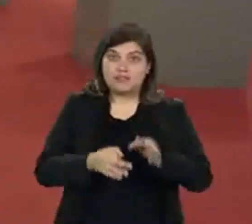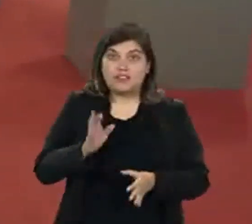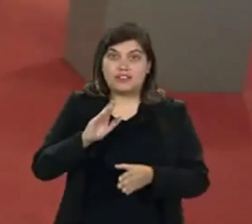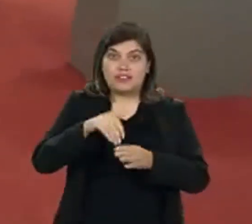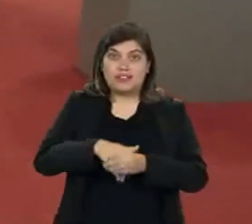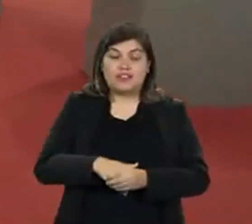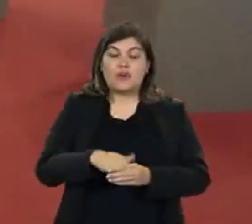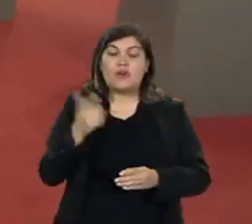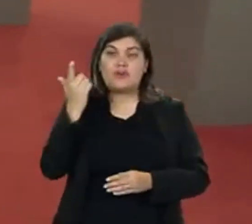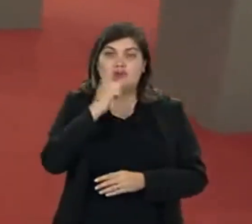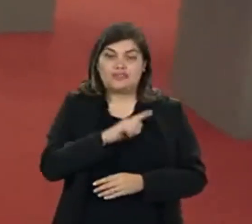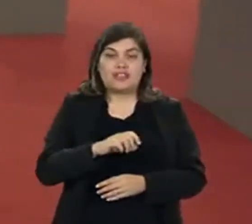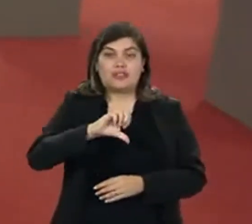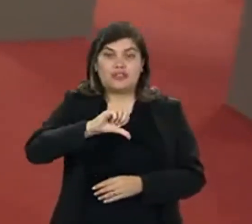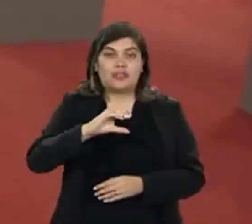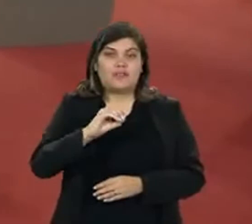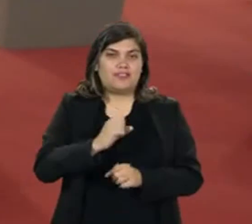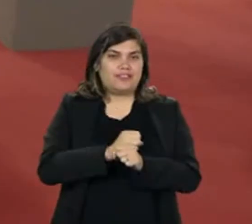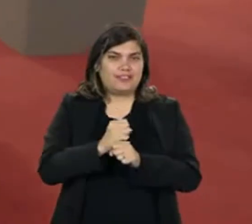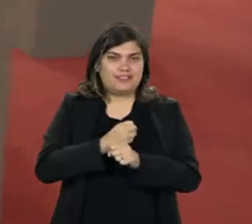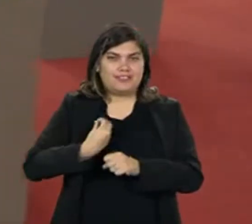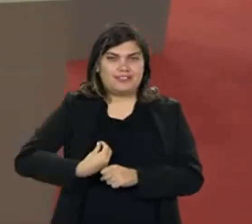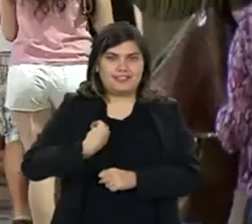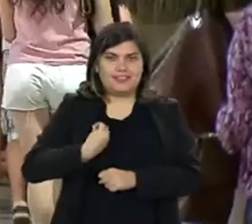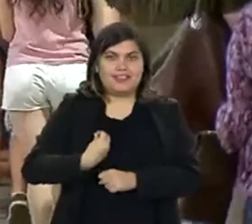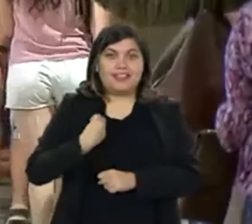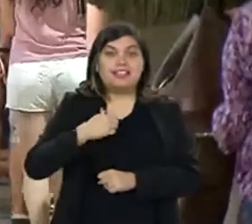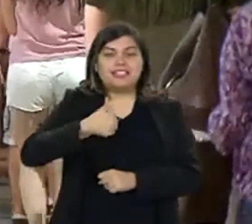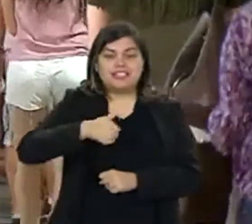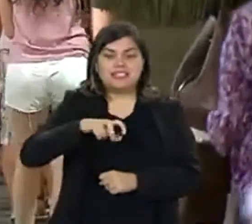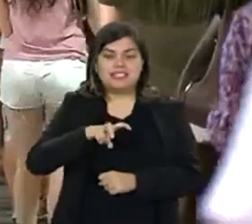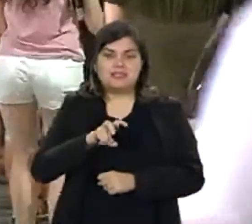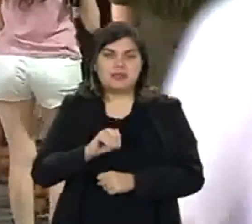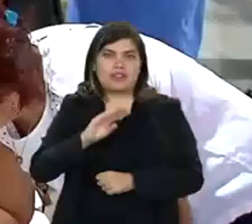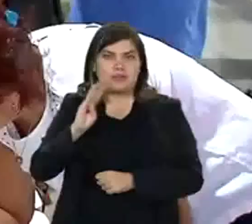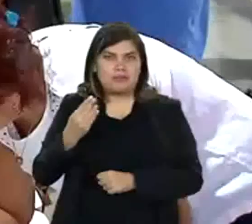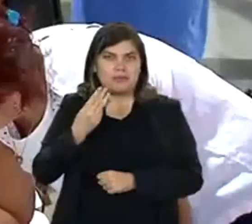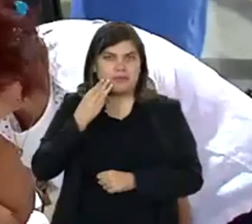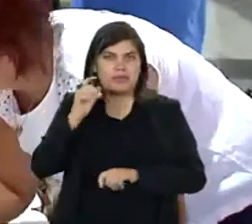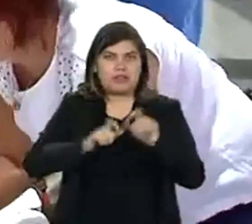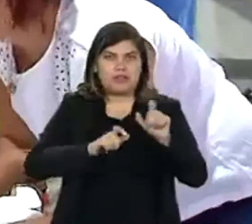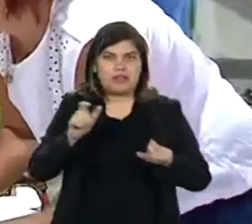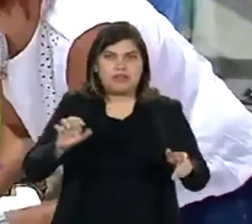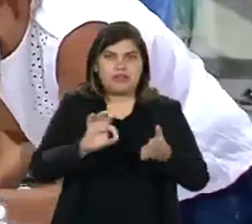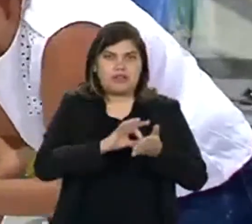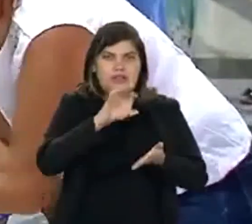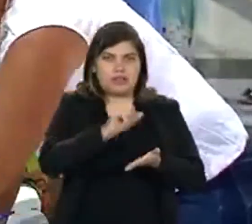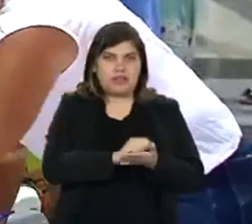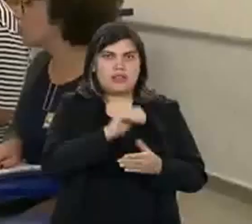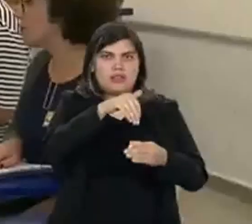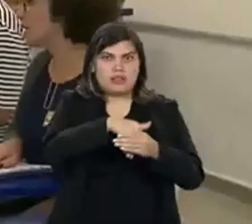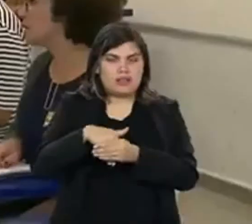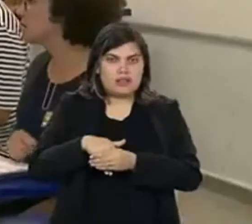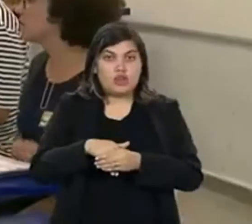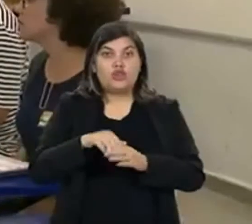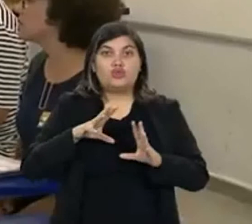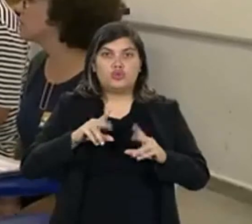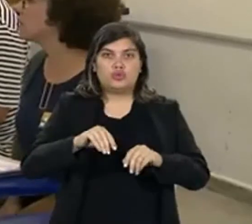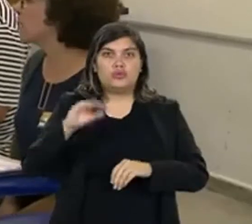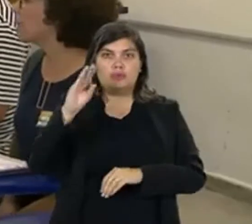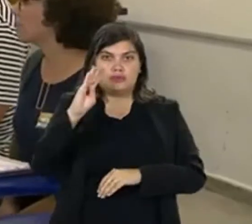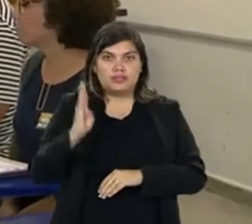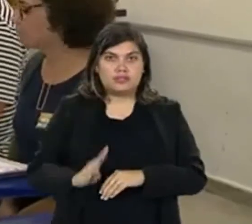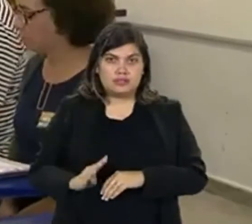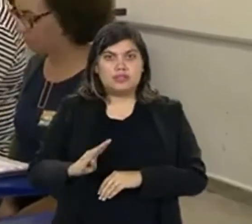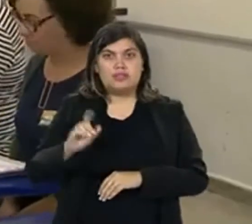A justiça eleitoral chega aos 90 anos com cerca de 150 milhões de eleitores cadastrados. Todo